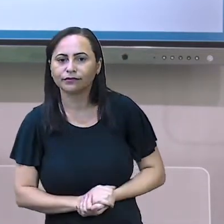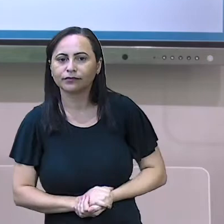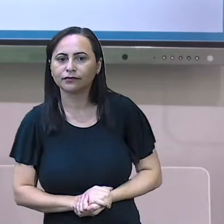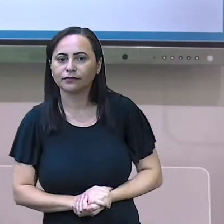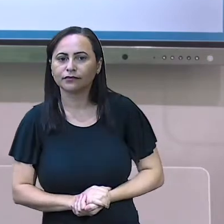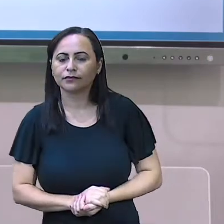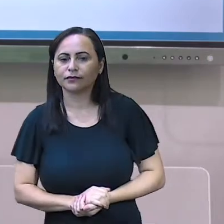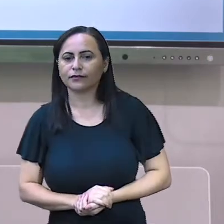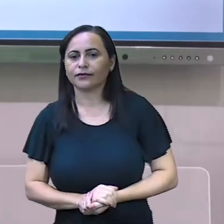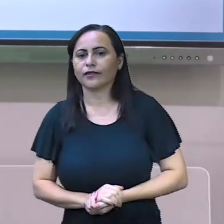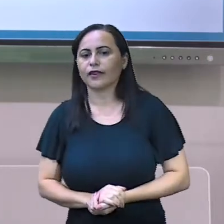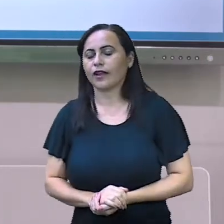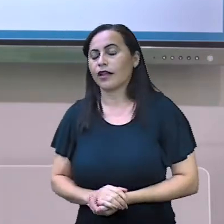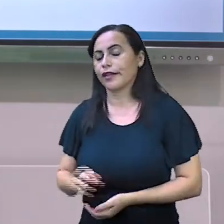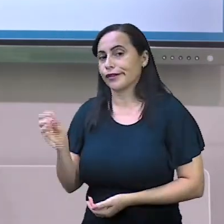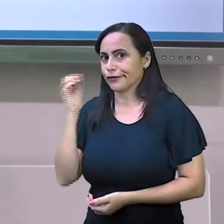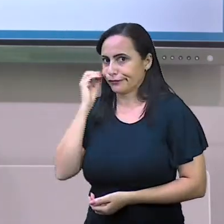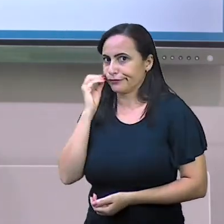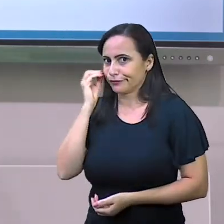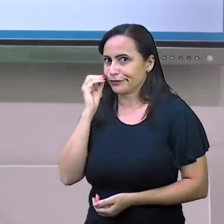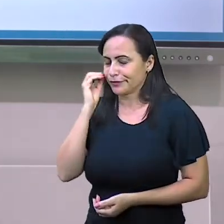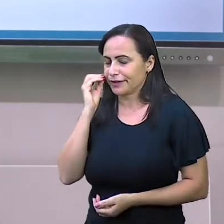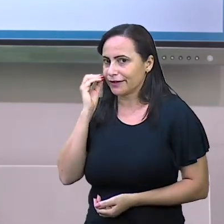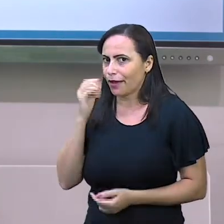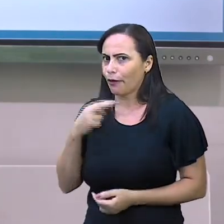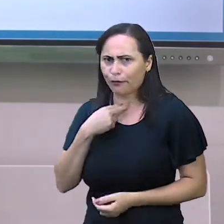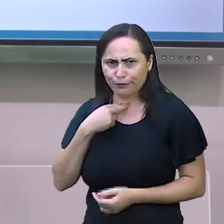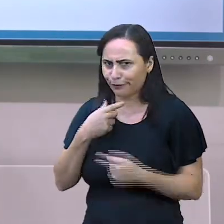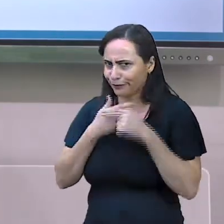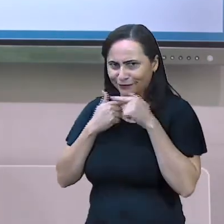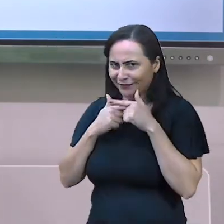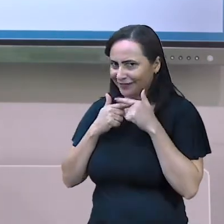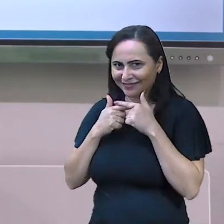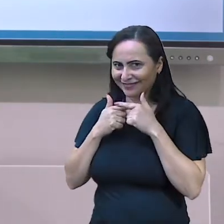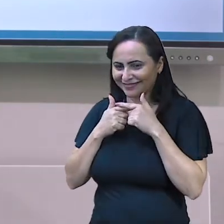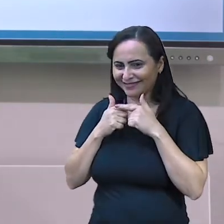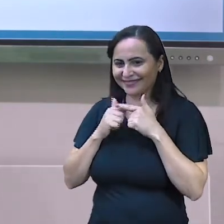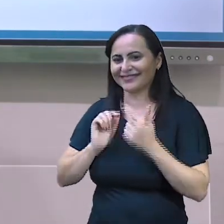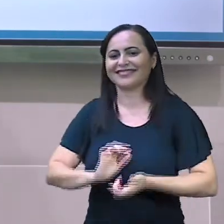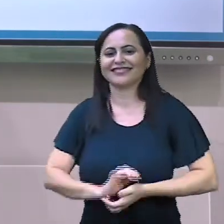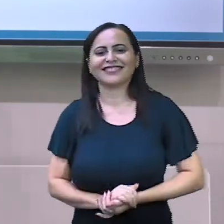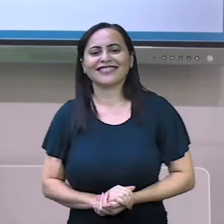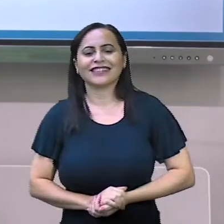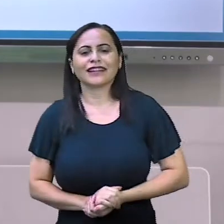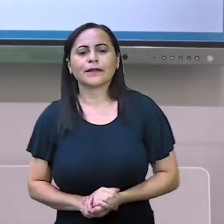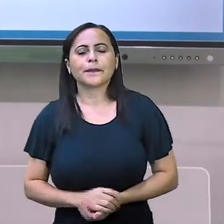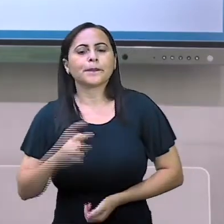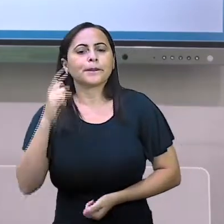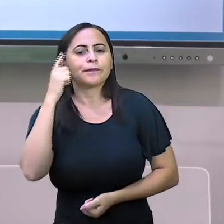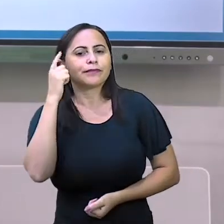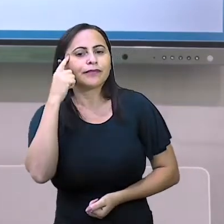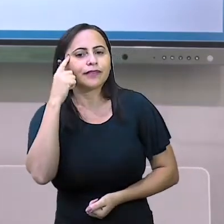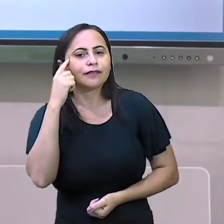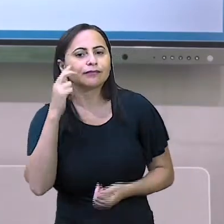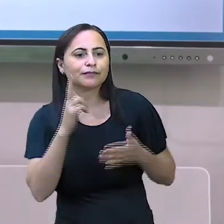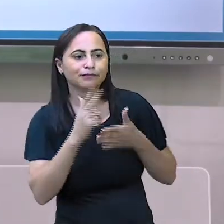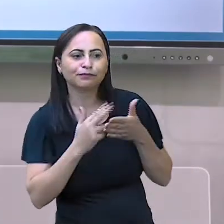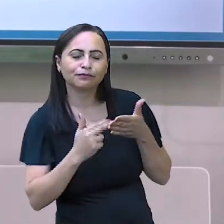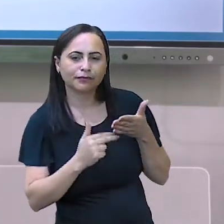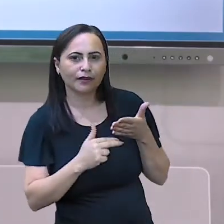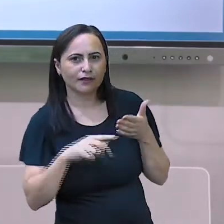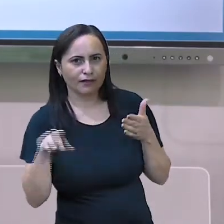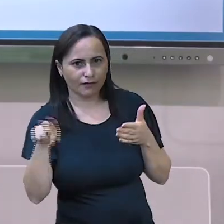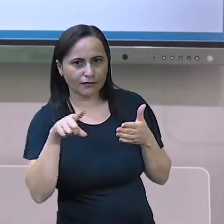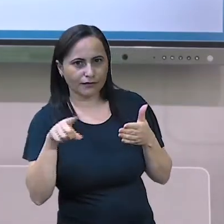desenhar Eu vou tentar também Não ri Não ri do meu desenho, crianças Eu acho que eles desenham melhor que eu